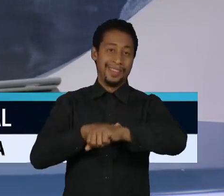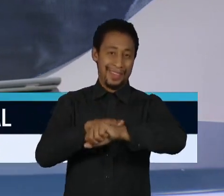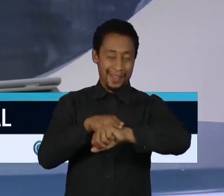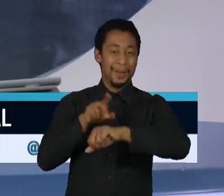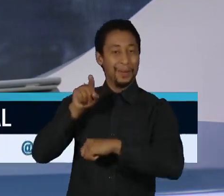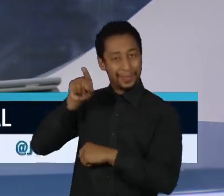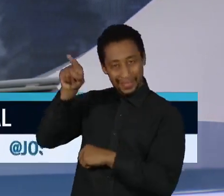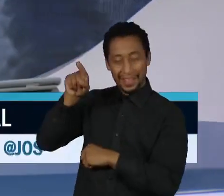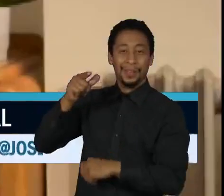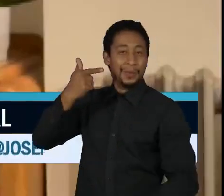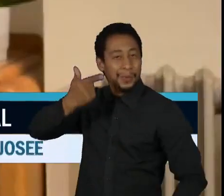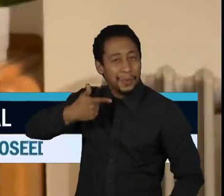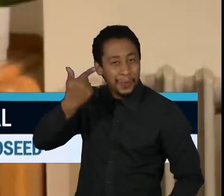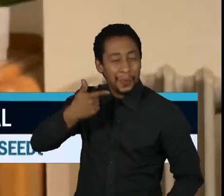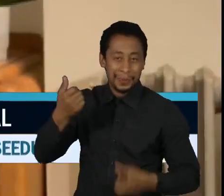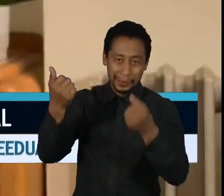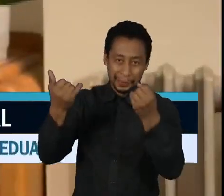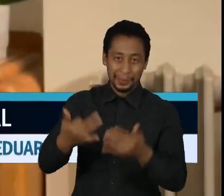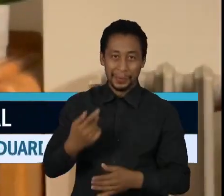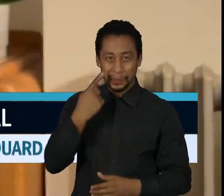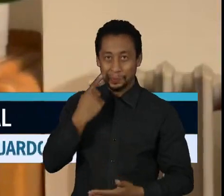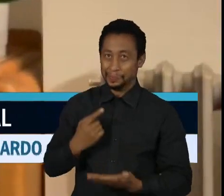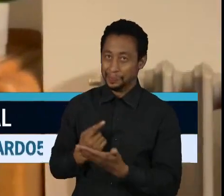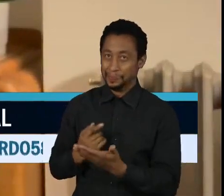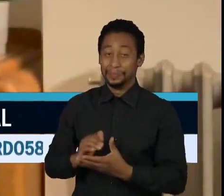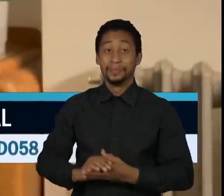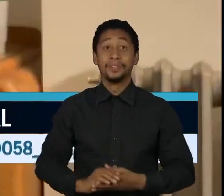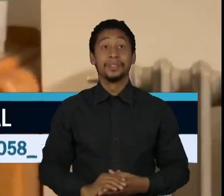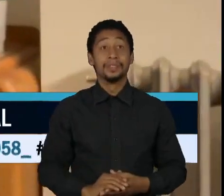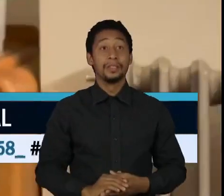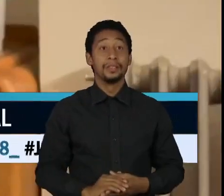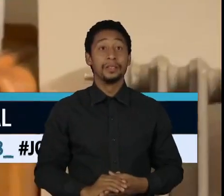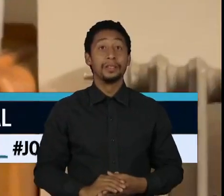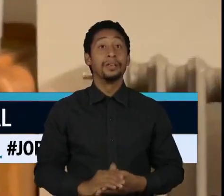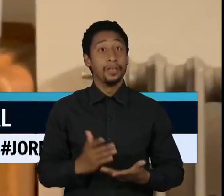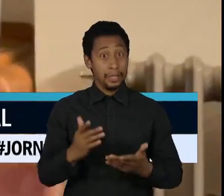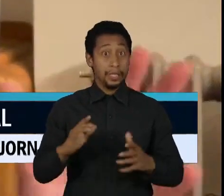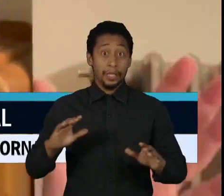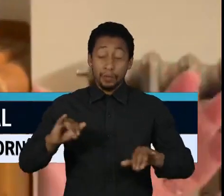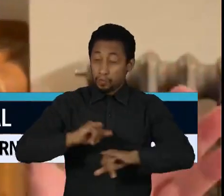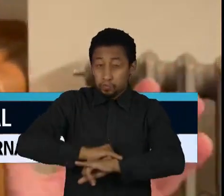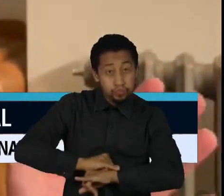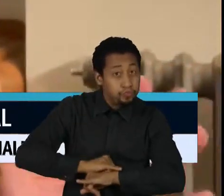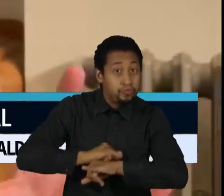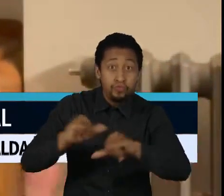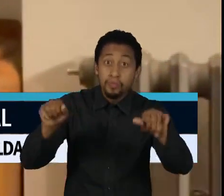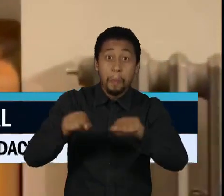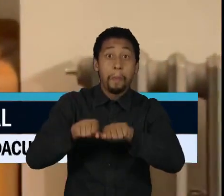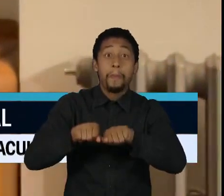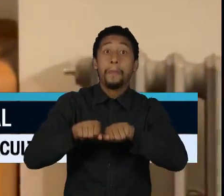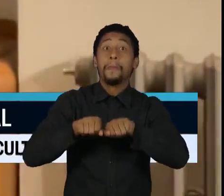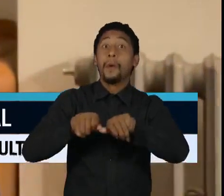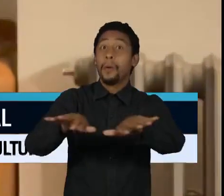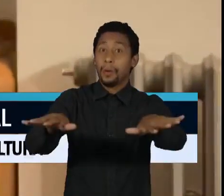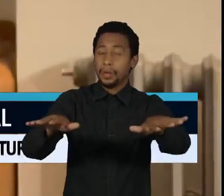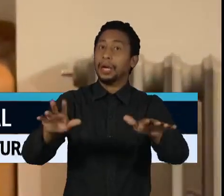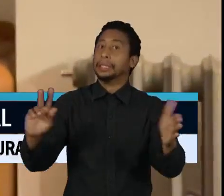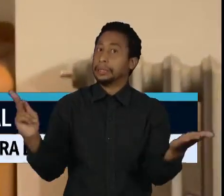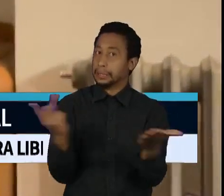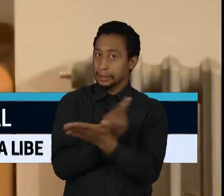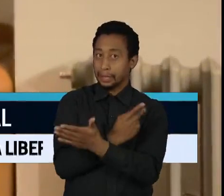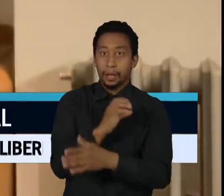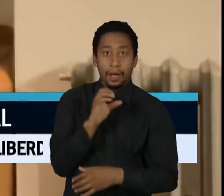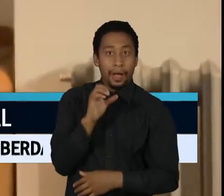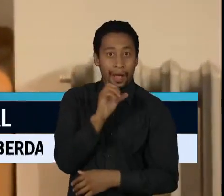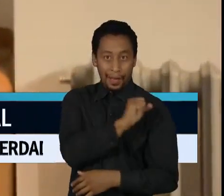correspondente em Londres. A notícia explodiu como uma granada. Correu com a velocidade de um tiro, para usar